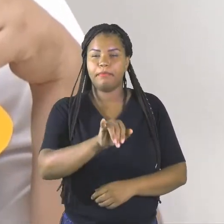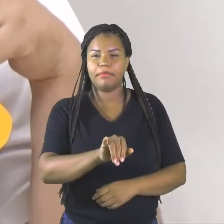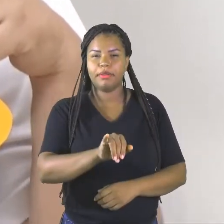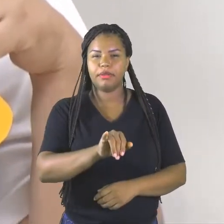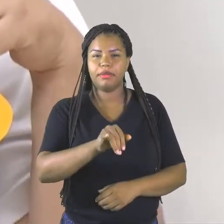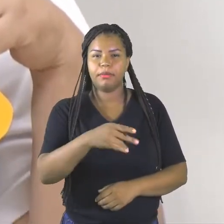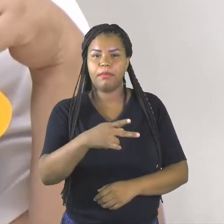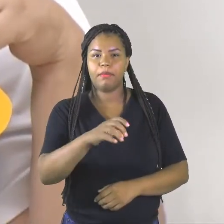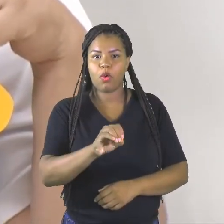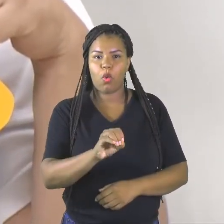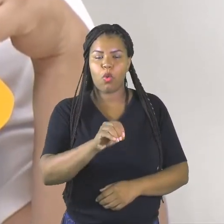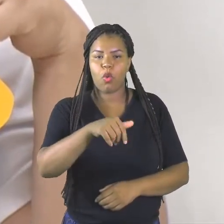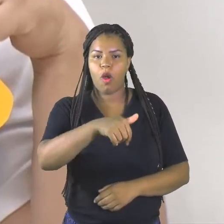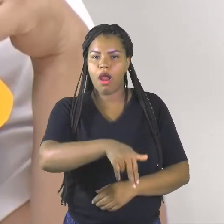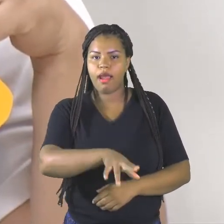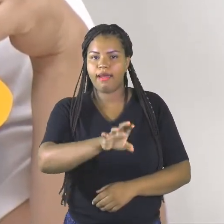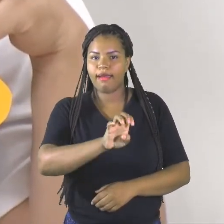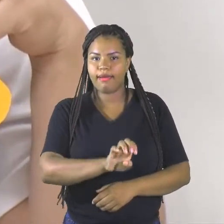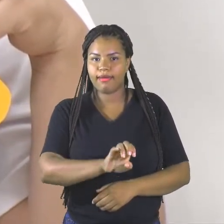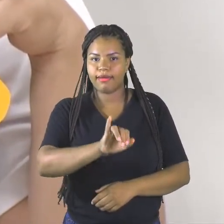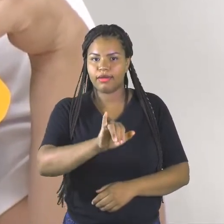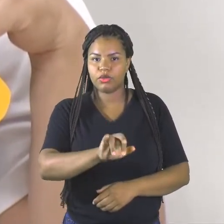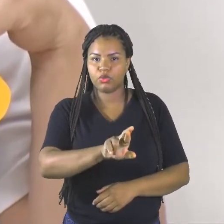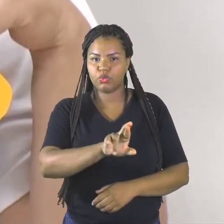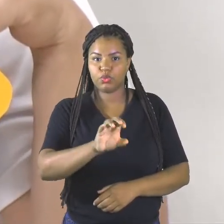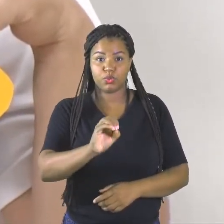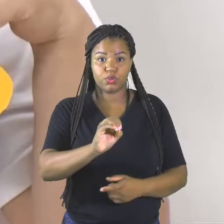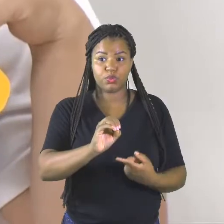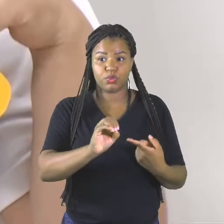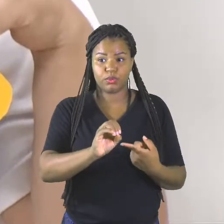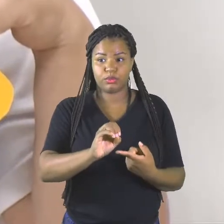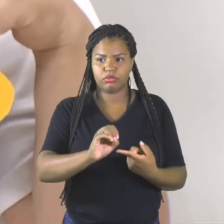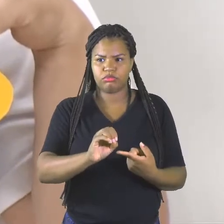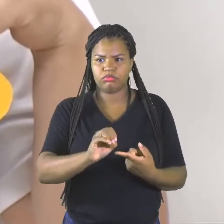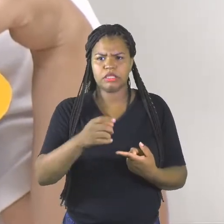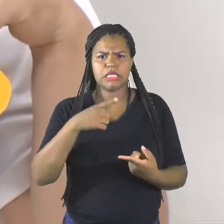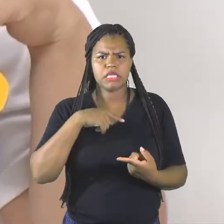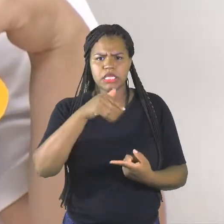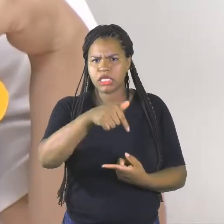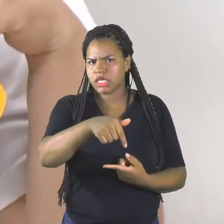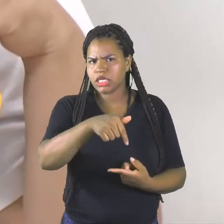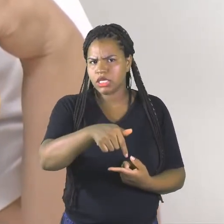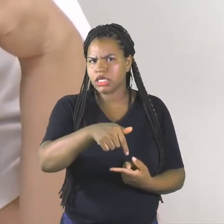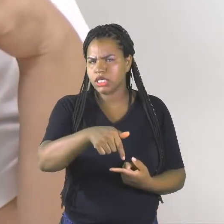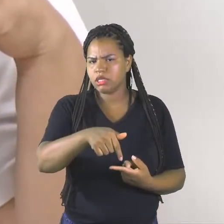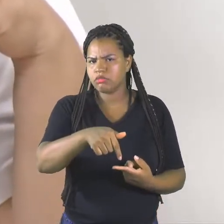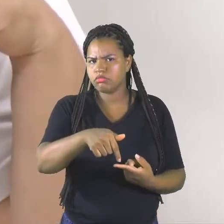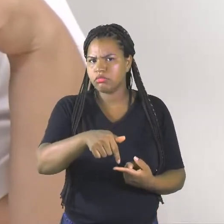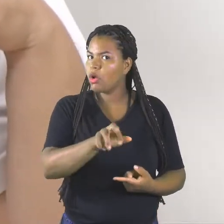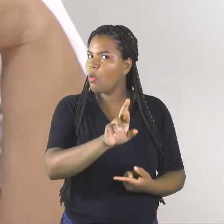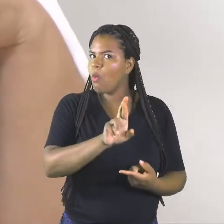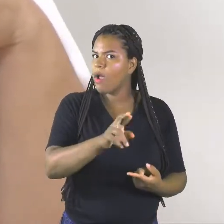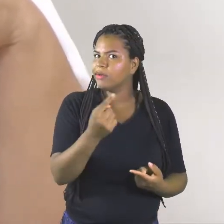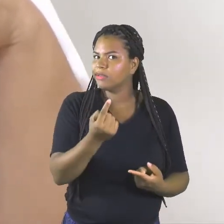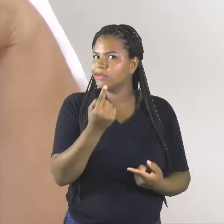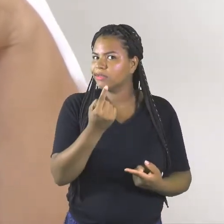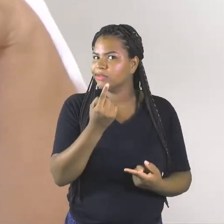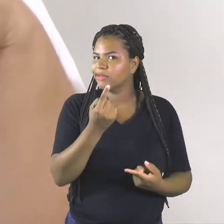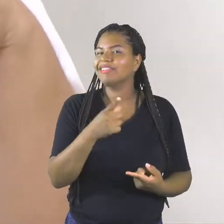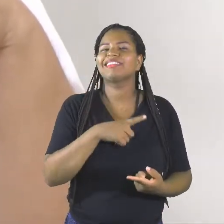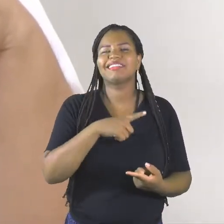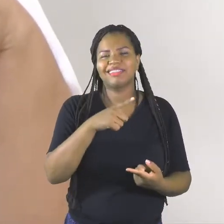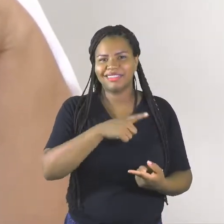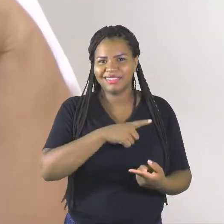P, po, queiro. Tem o quê? Tem o R sozinho? Tem.